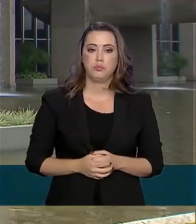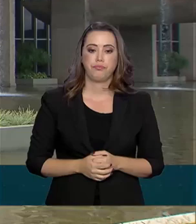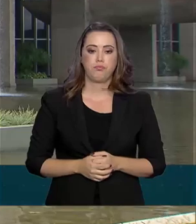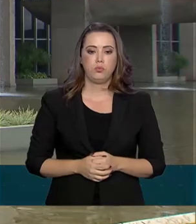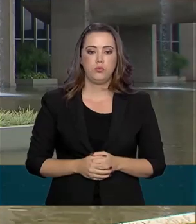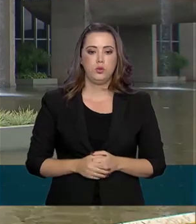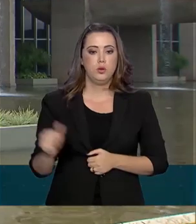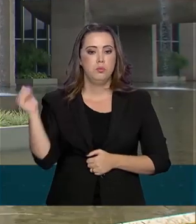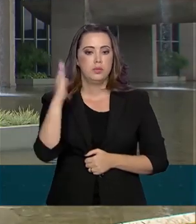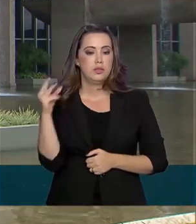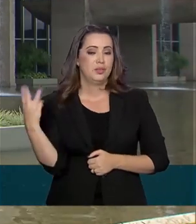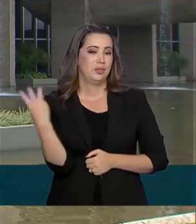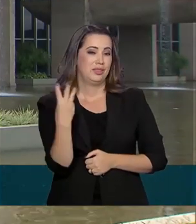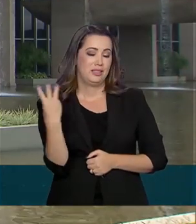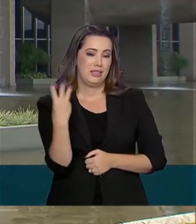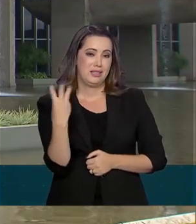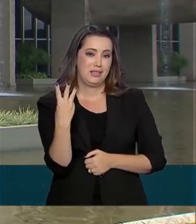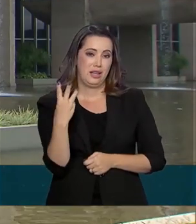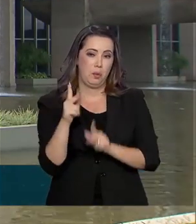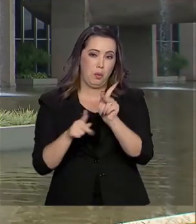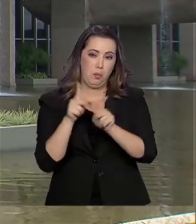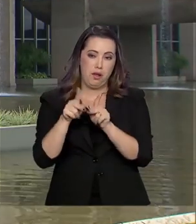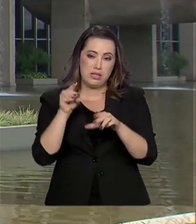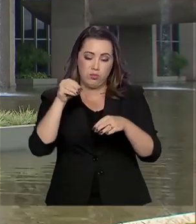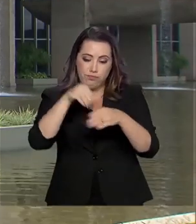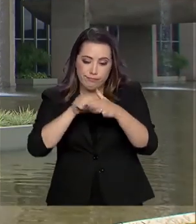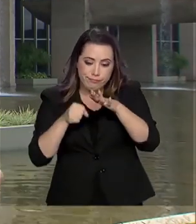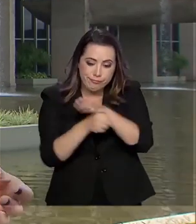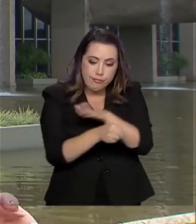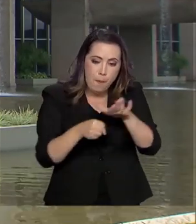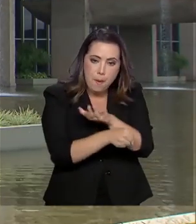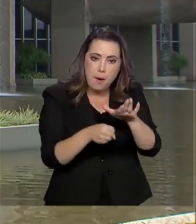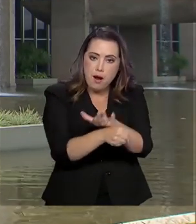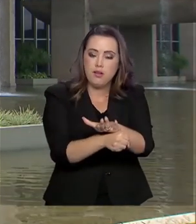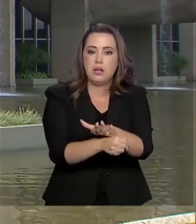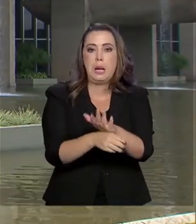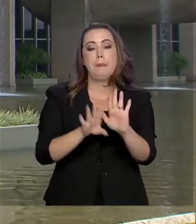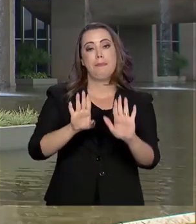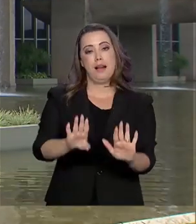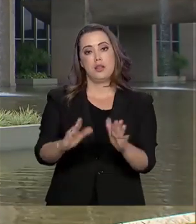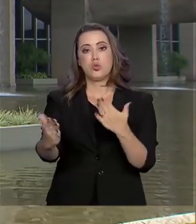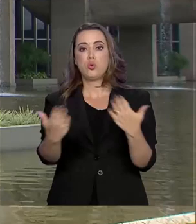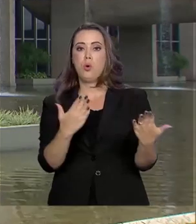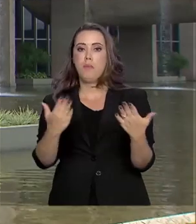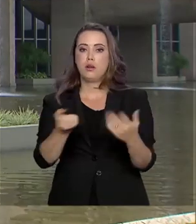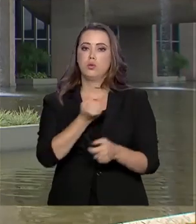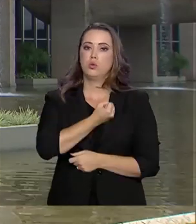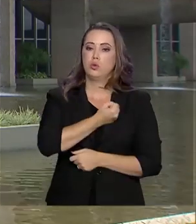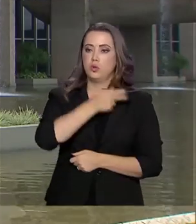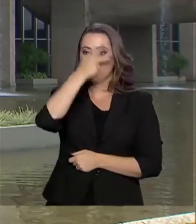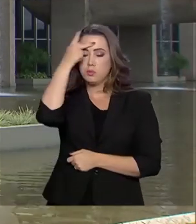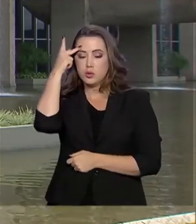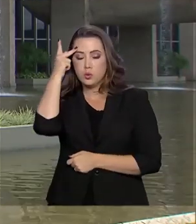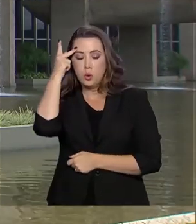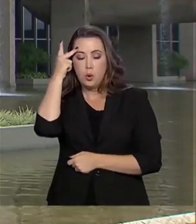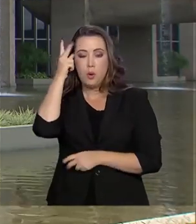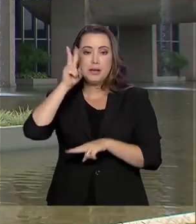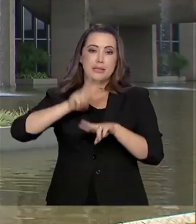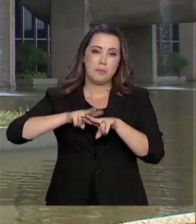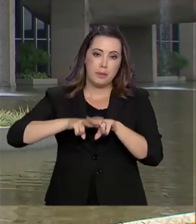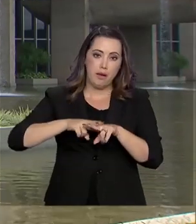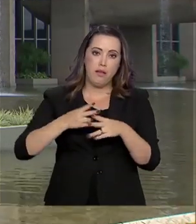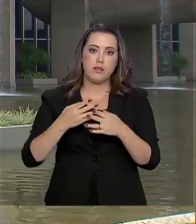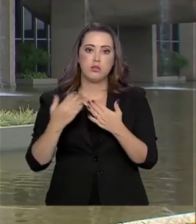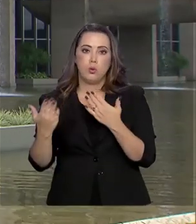terceira maior população carcerária do mundo. Mas, quando se compara o tamanho da população com o número de pessoas presas, o Brasil fica na